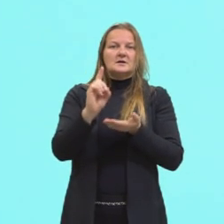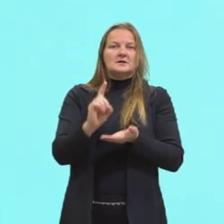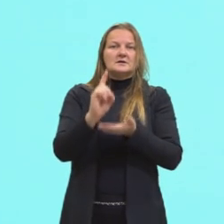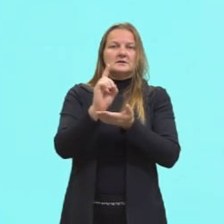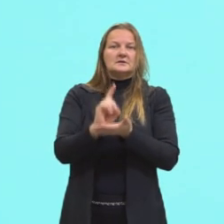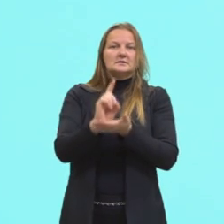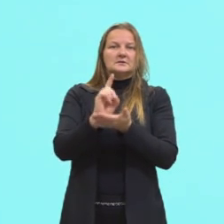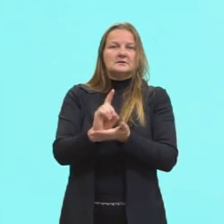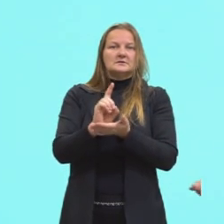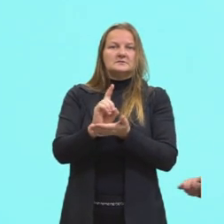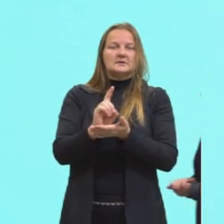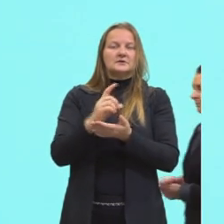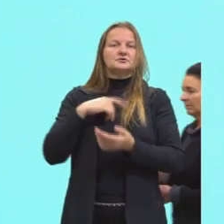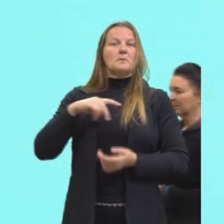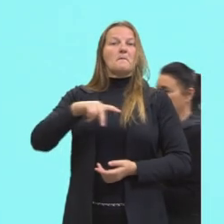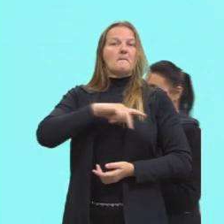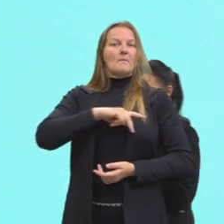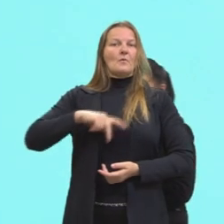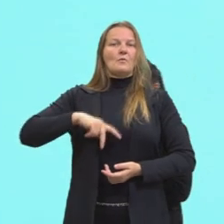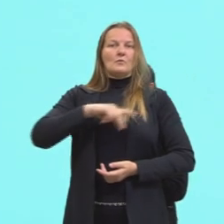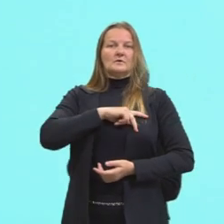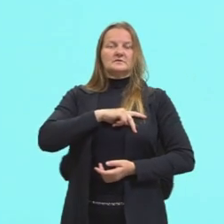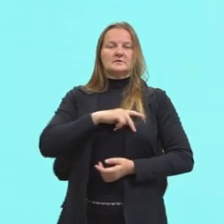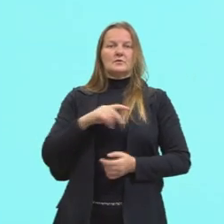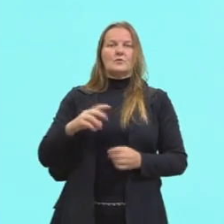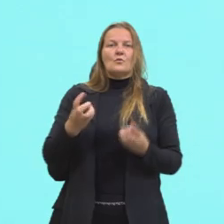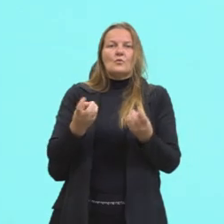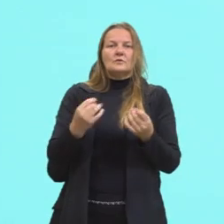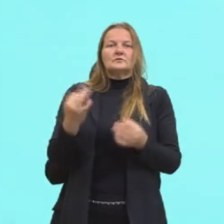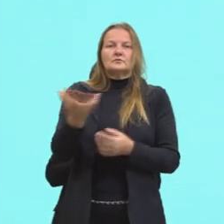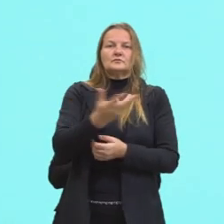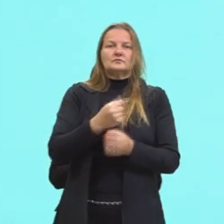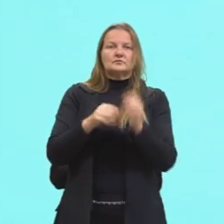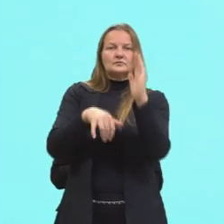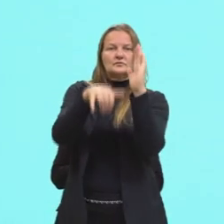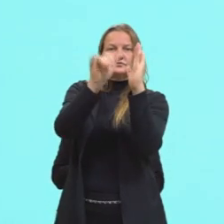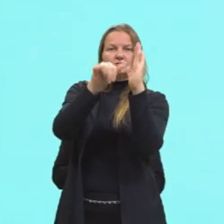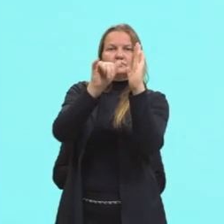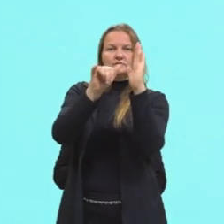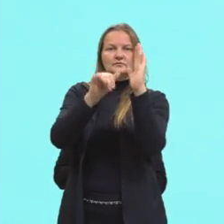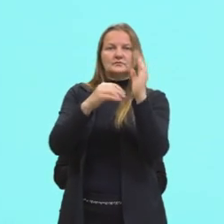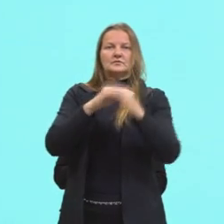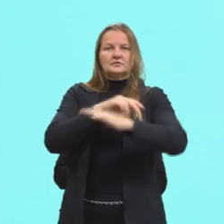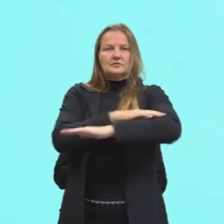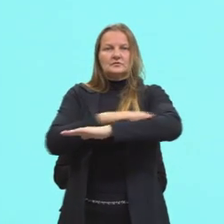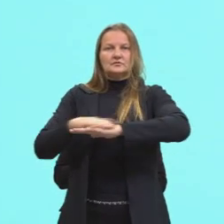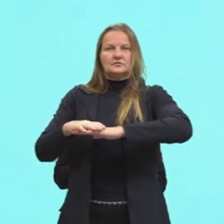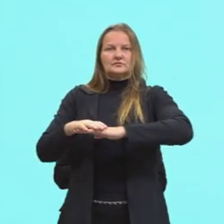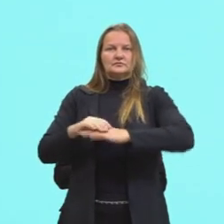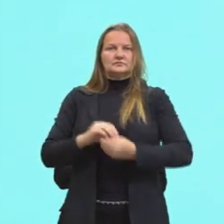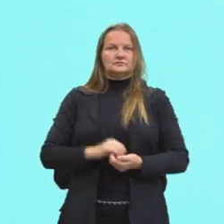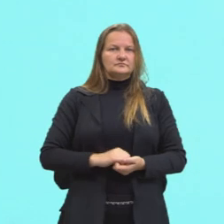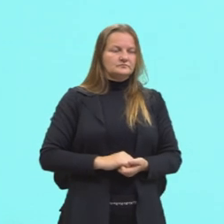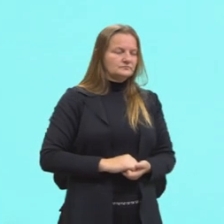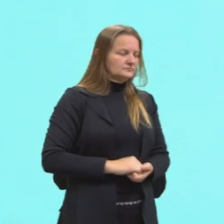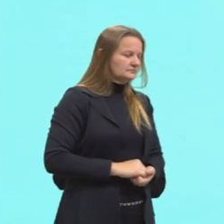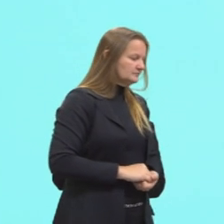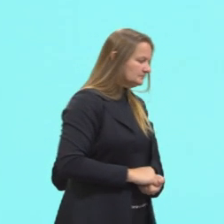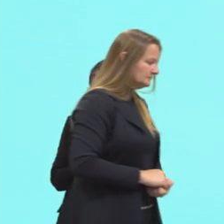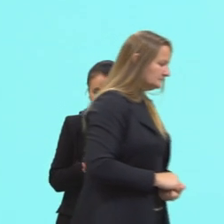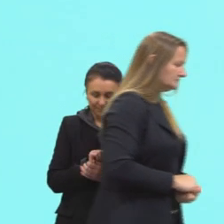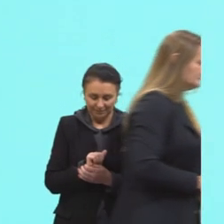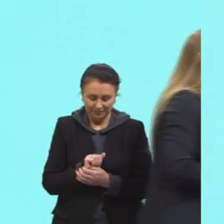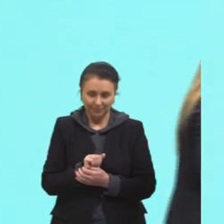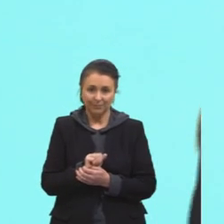vou analisar esse gráfico? O eixo vertical, que é o eixo da escala. Nesse caso aqui, a escala é a quantidade de